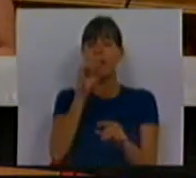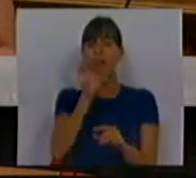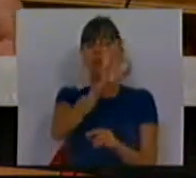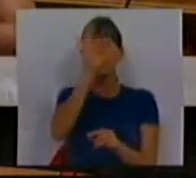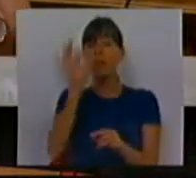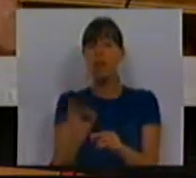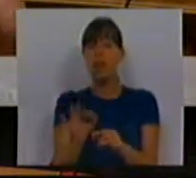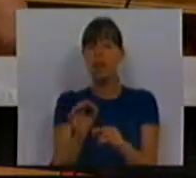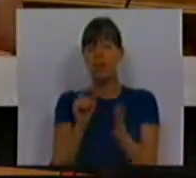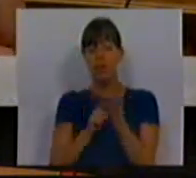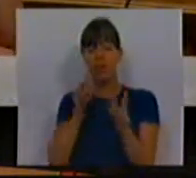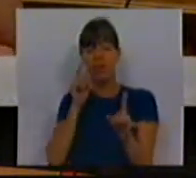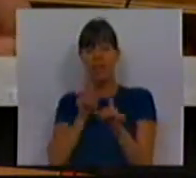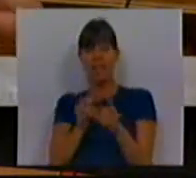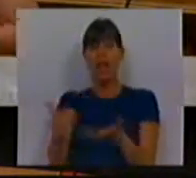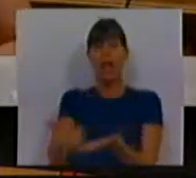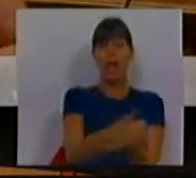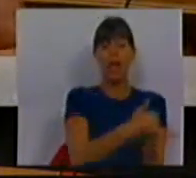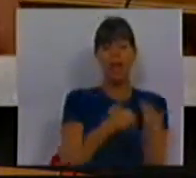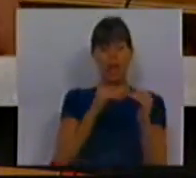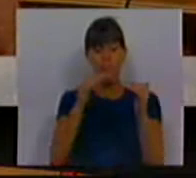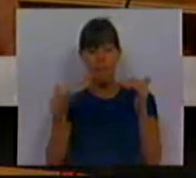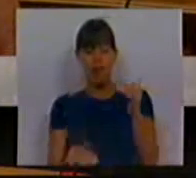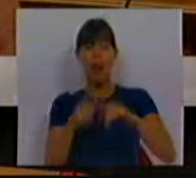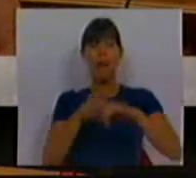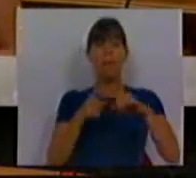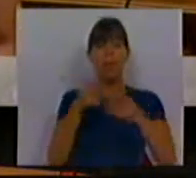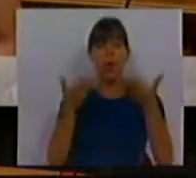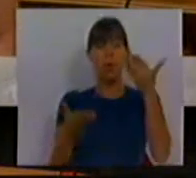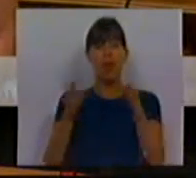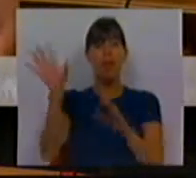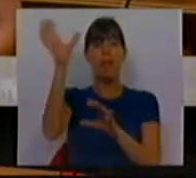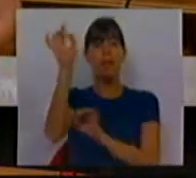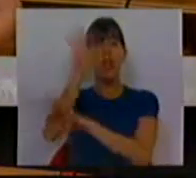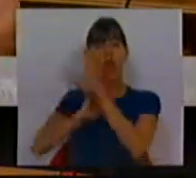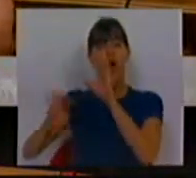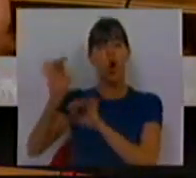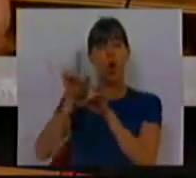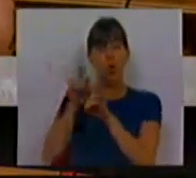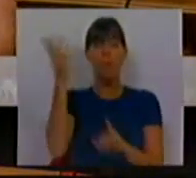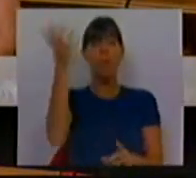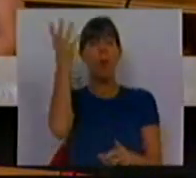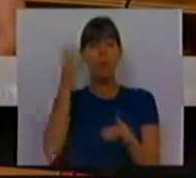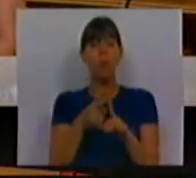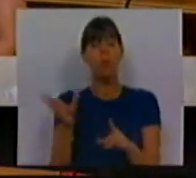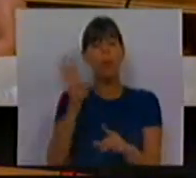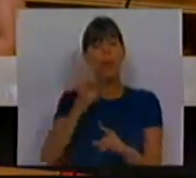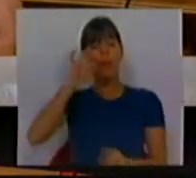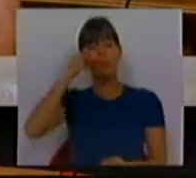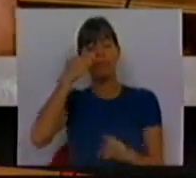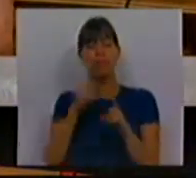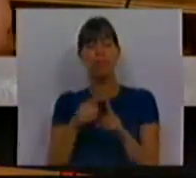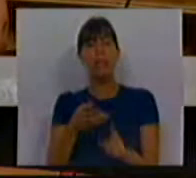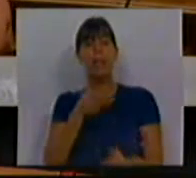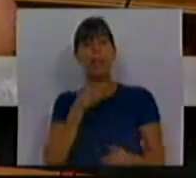% do ponto de vista das receitas, abaixo da média dos países europeus. A cultura é, pois, uma das maiores vítimas